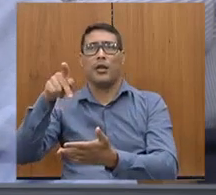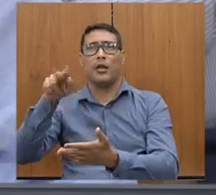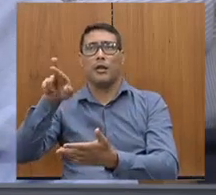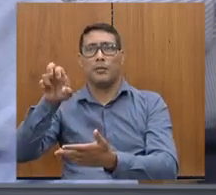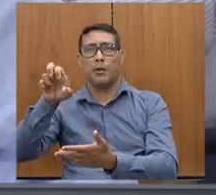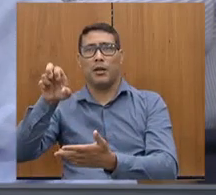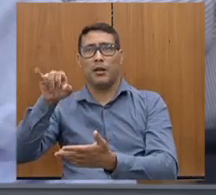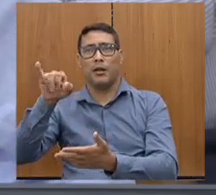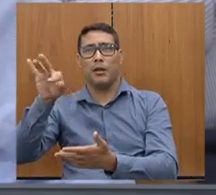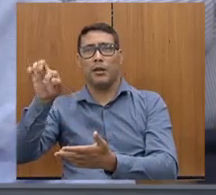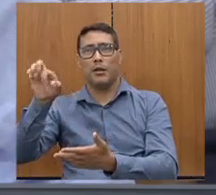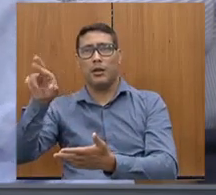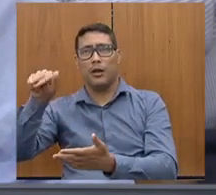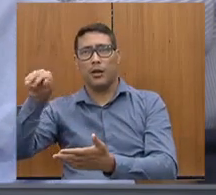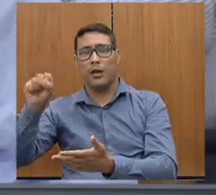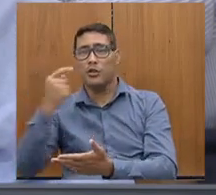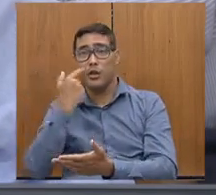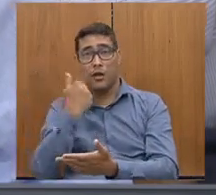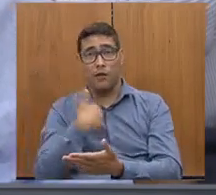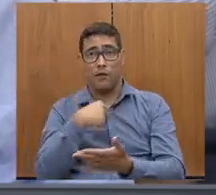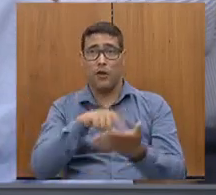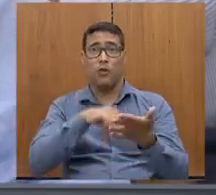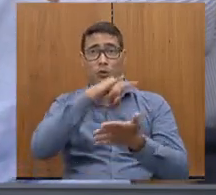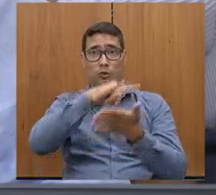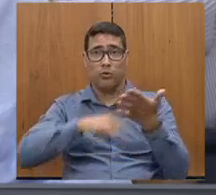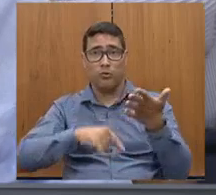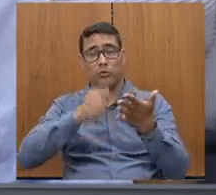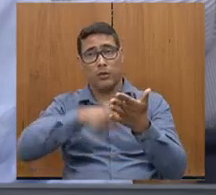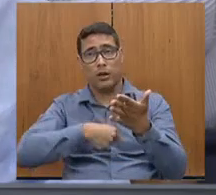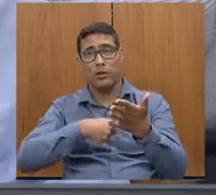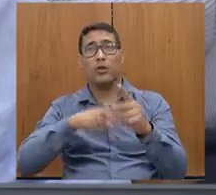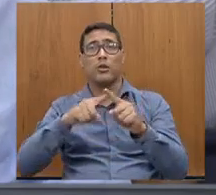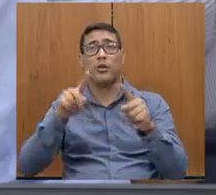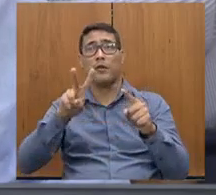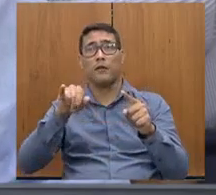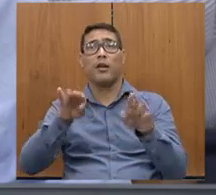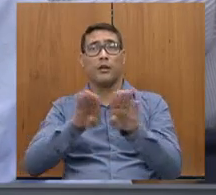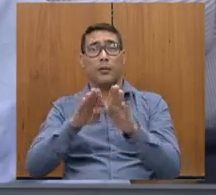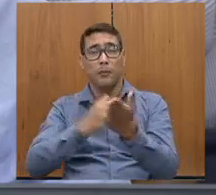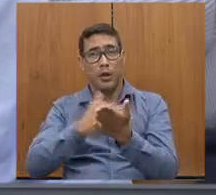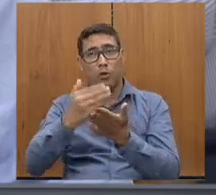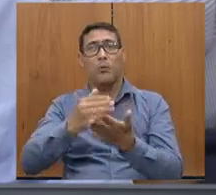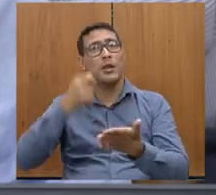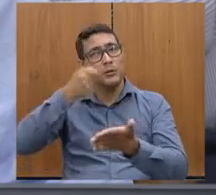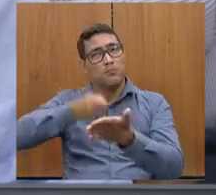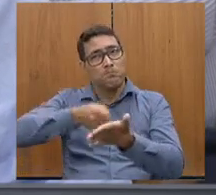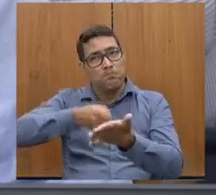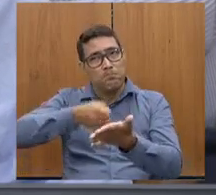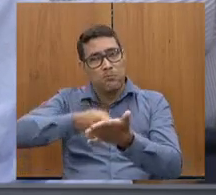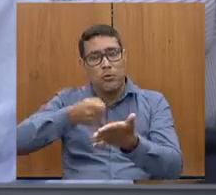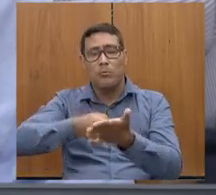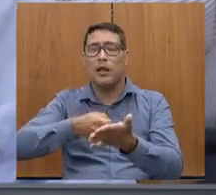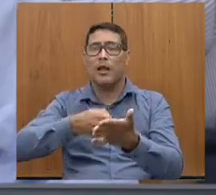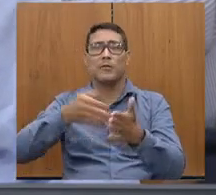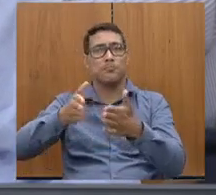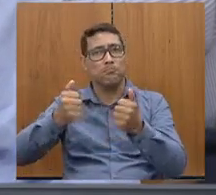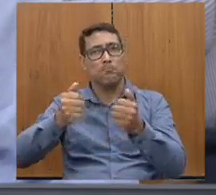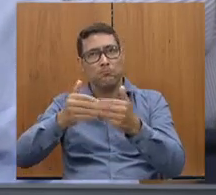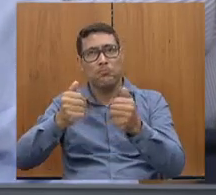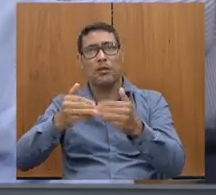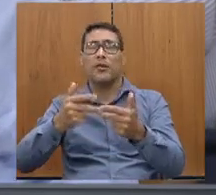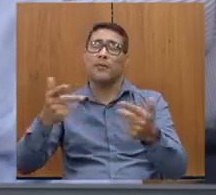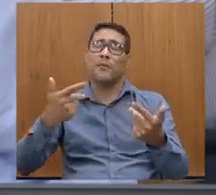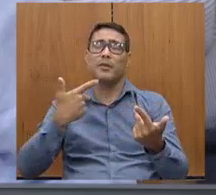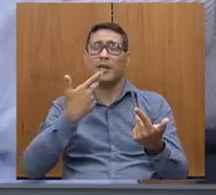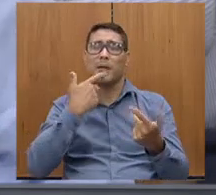de preços, revisto os contratos, mas a gente também vai começar a cobrar com mais força. Deixar de ter aquela coisa